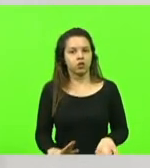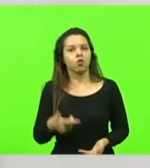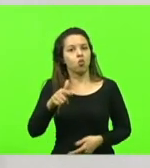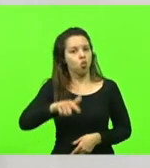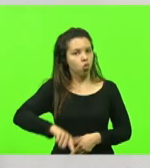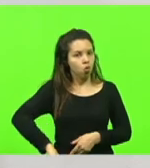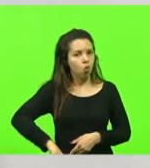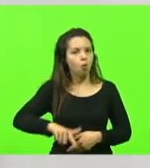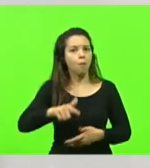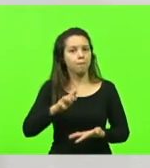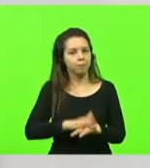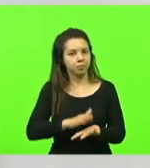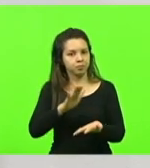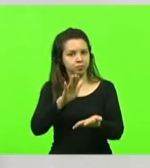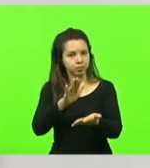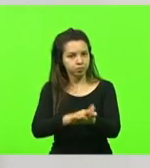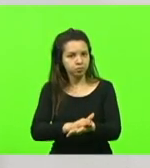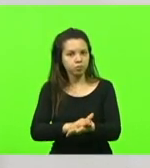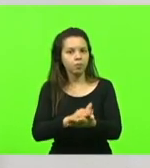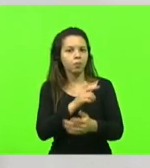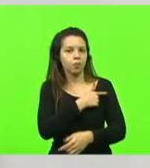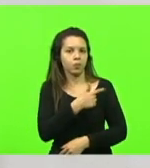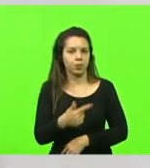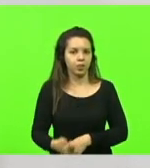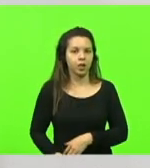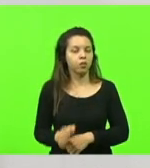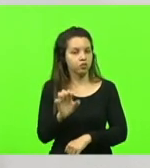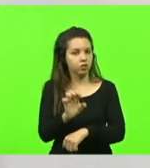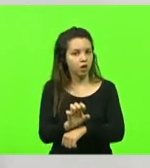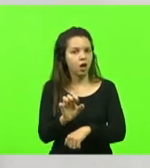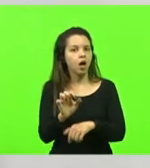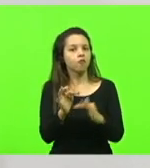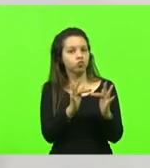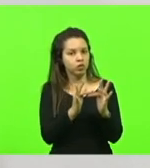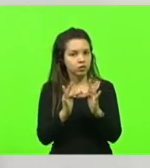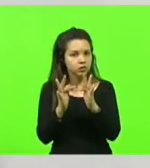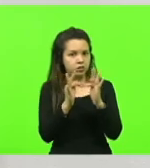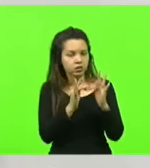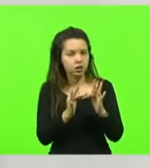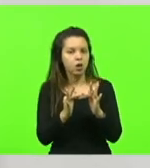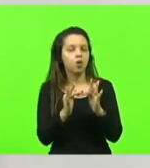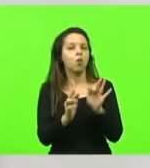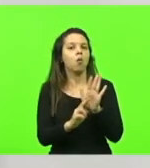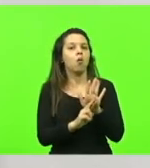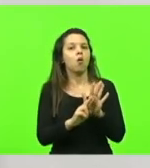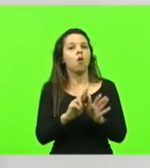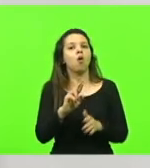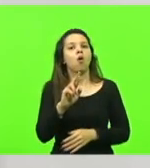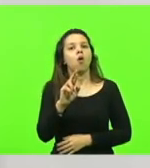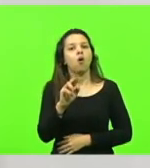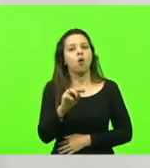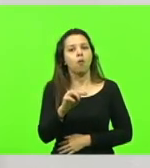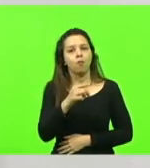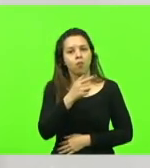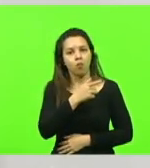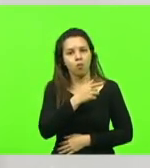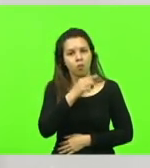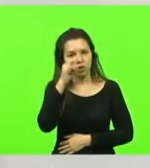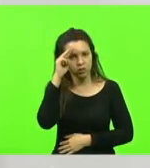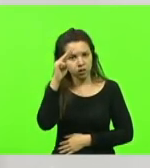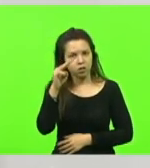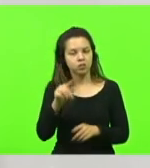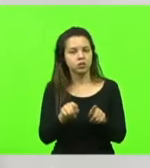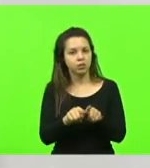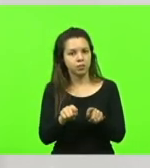do Estado, a Fundação Catarin de Educação Especial, em nome do governador Moisés e também da Janice Krasniak, que prestou tantos serviços